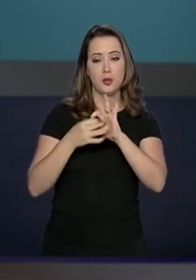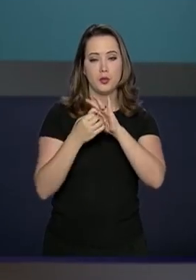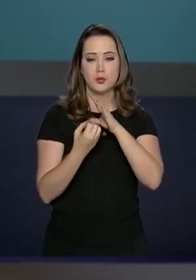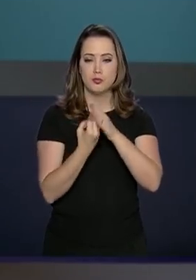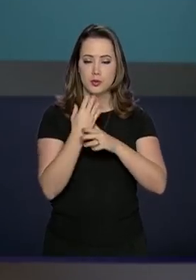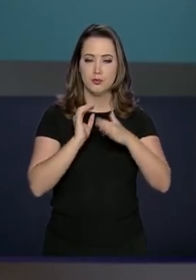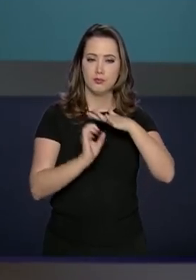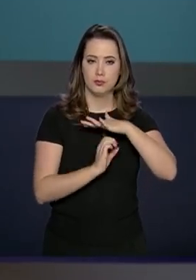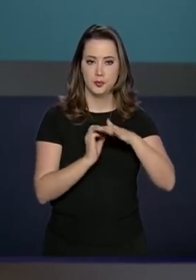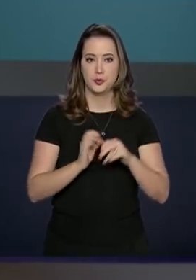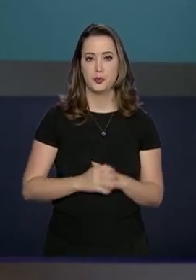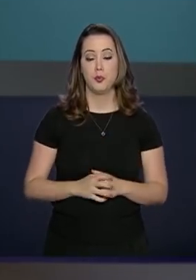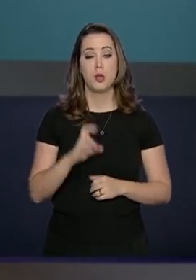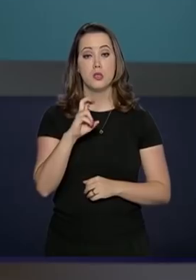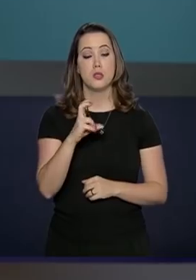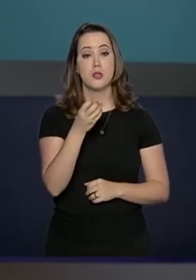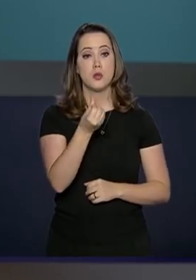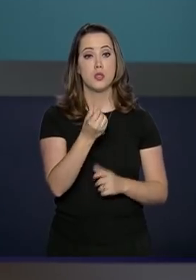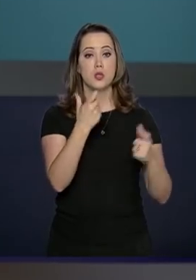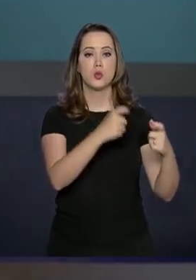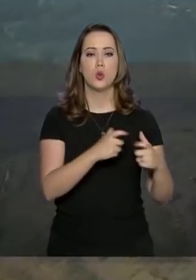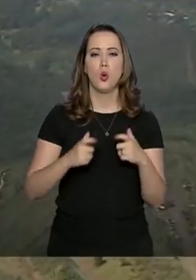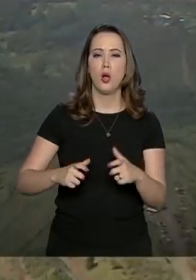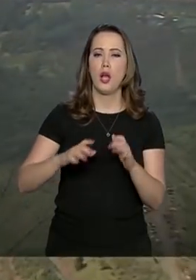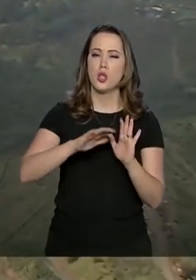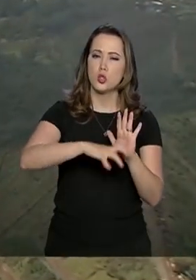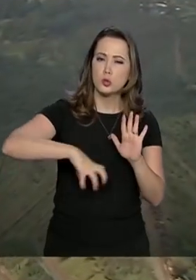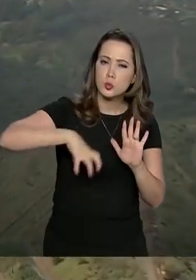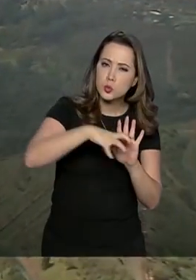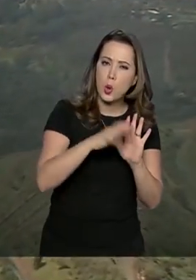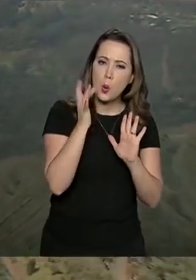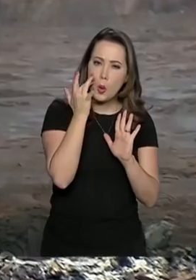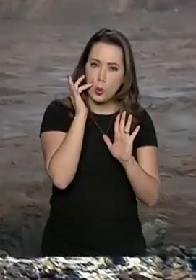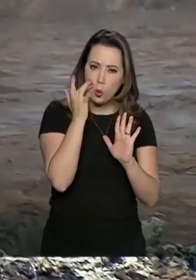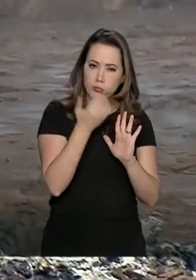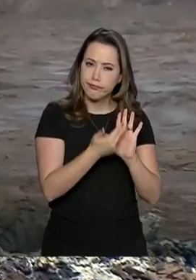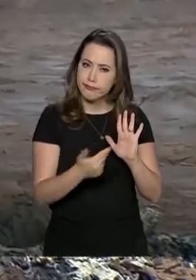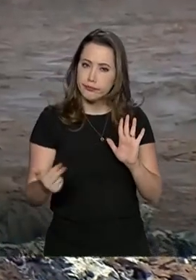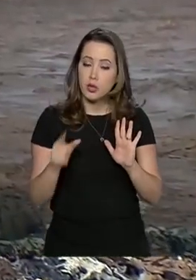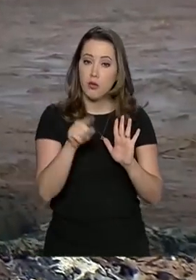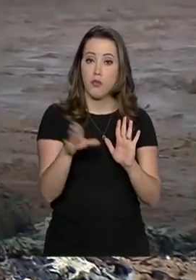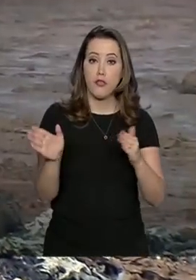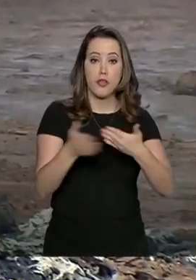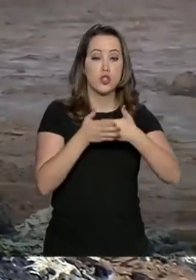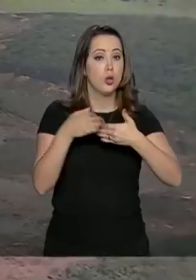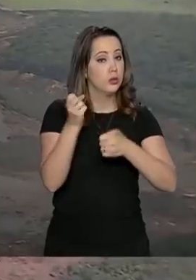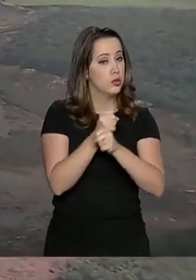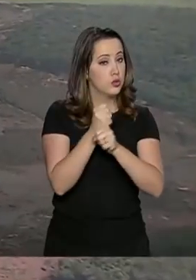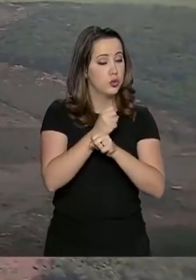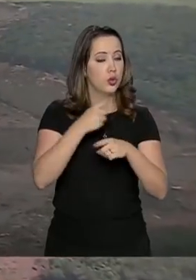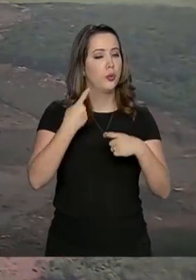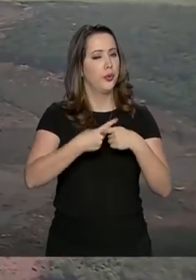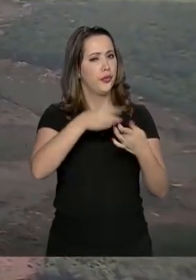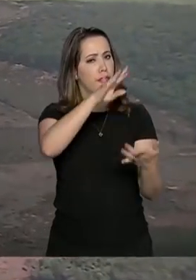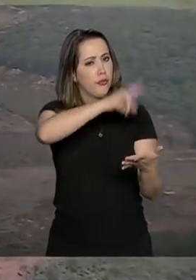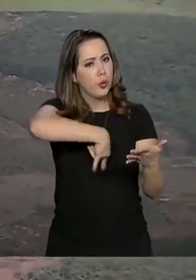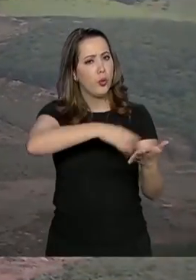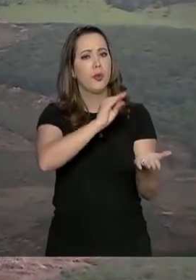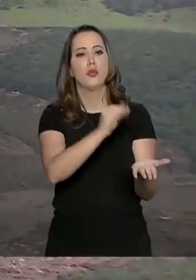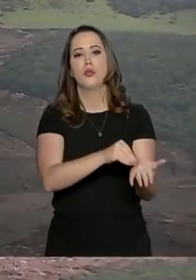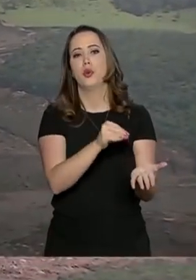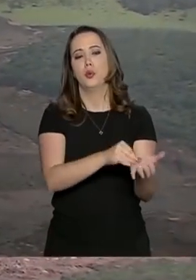56 barragens de rejeitos de mineração foram interditadas este ano por falta de documentação que ateste a